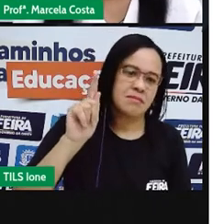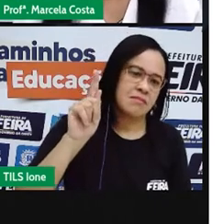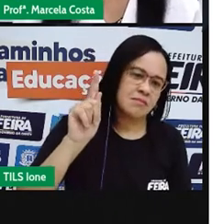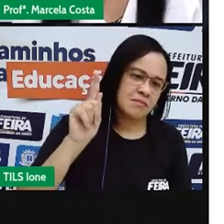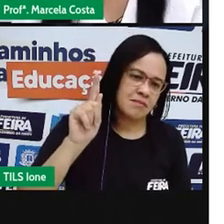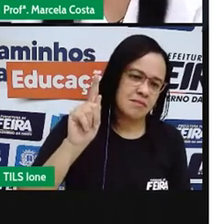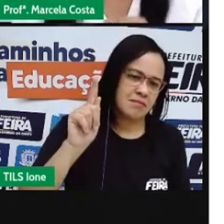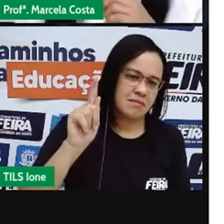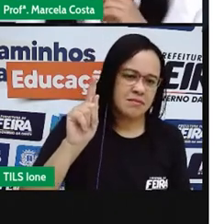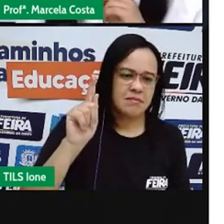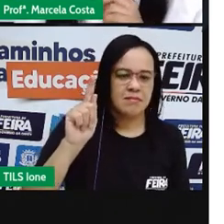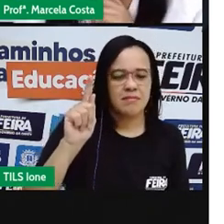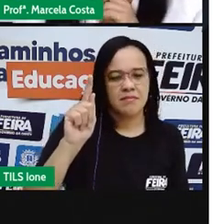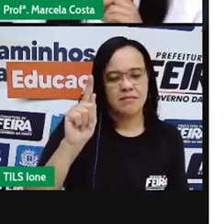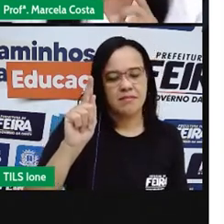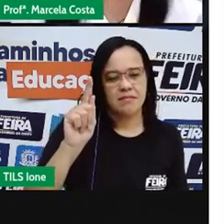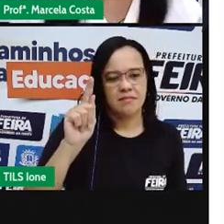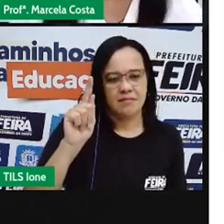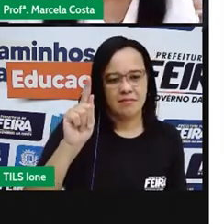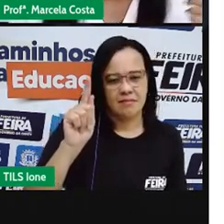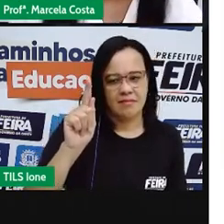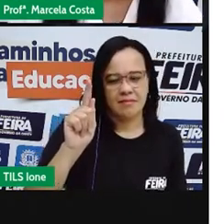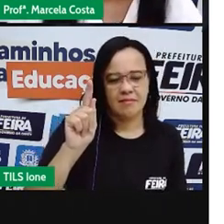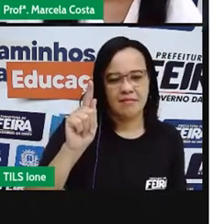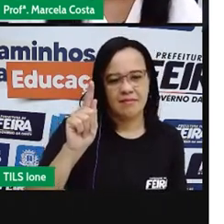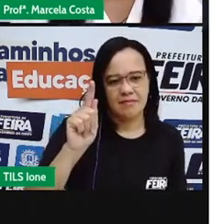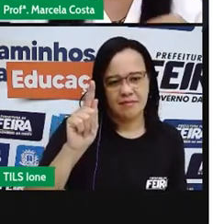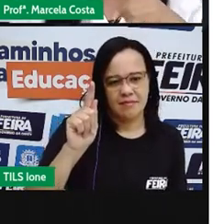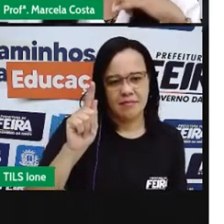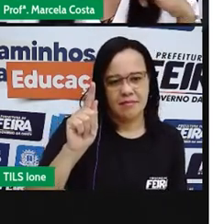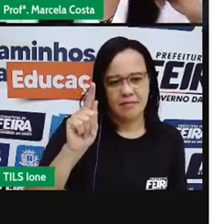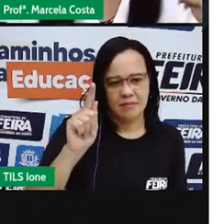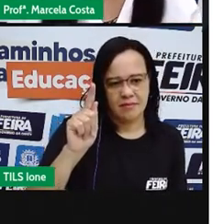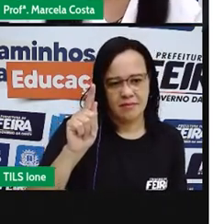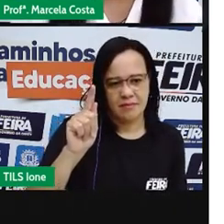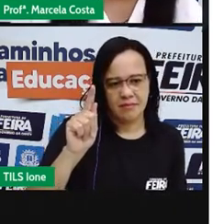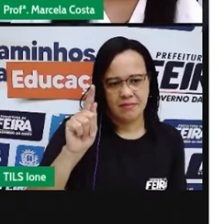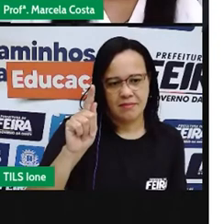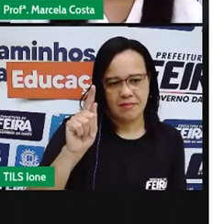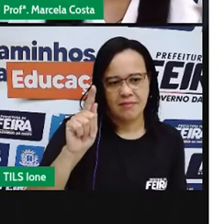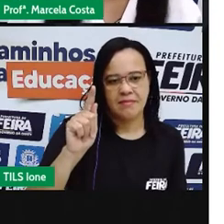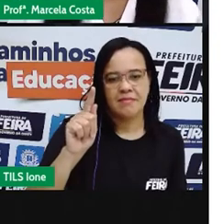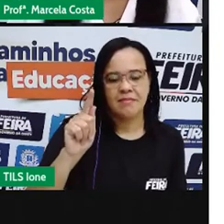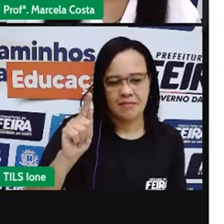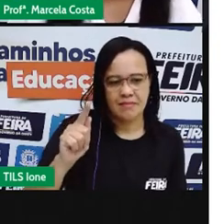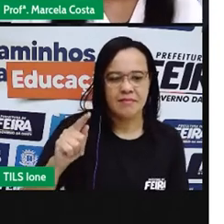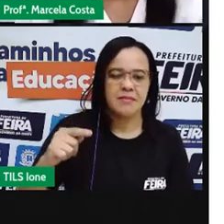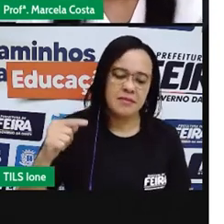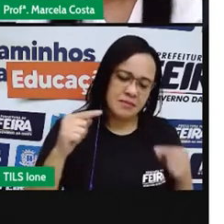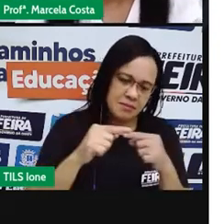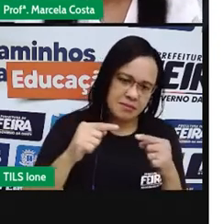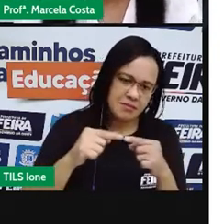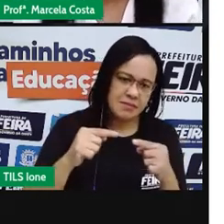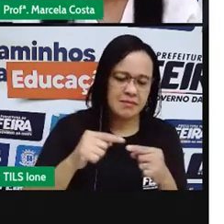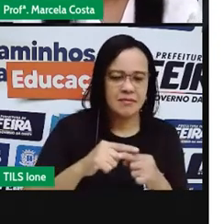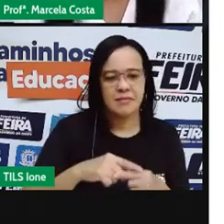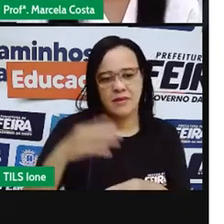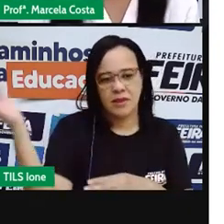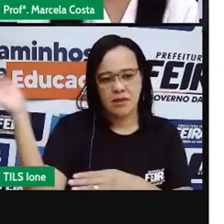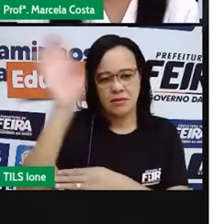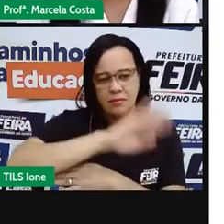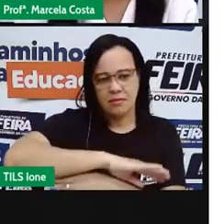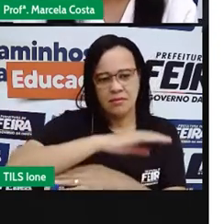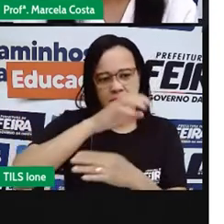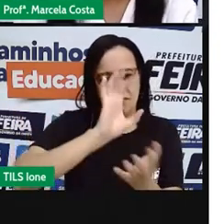G. Ela lembra o som da letra J, que a gente escreve jacaré, janeira. Mas a gente vai